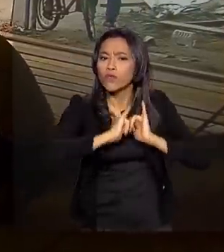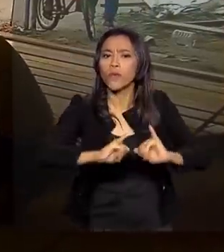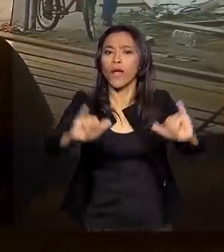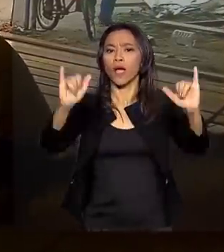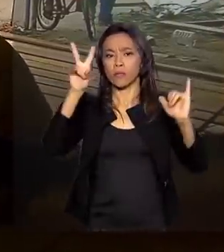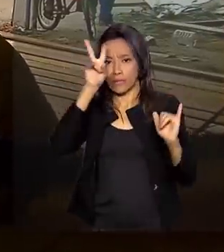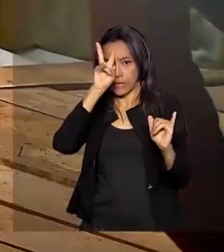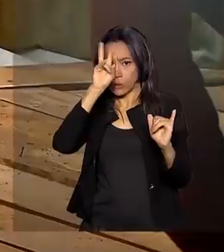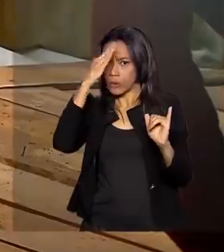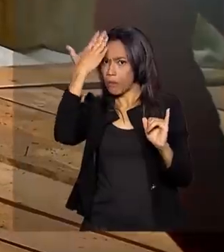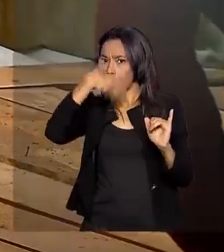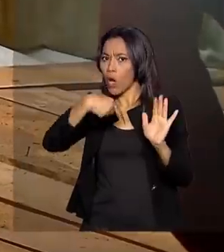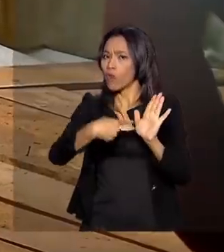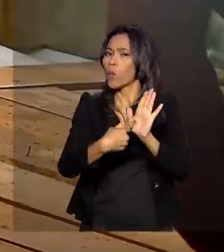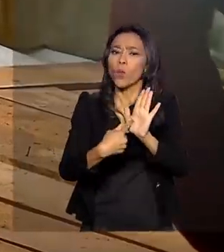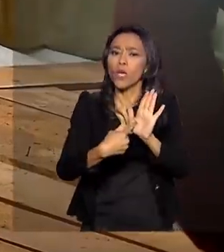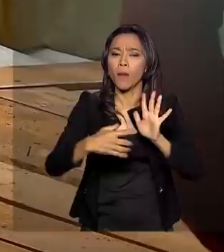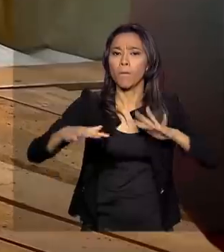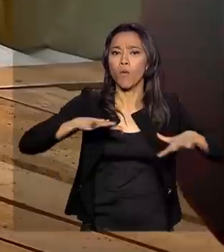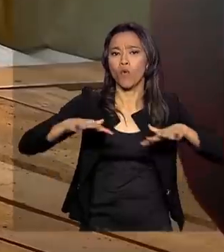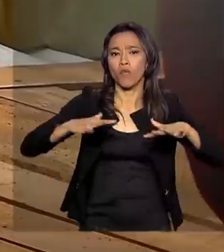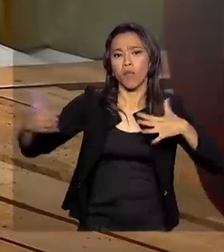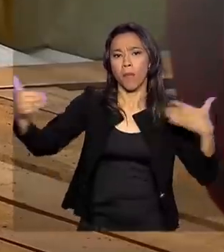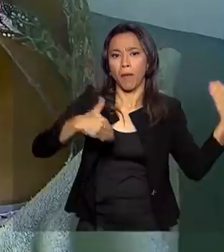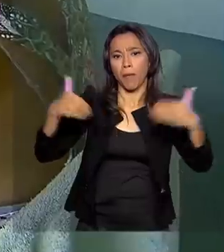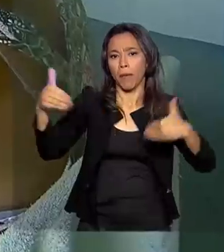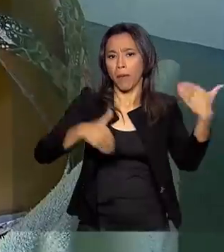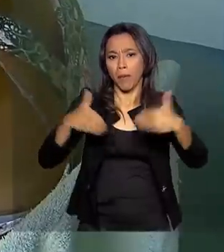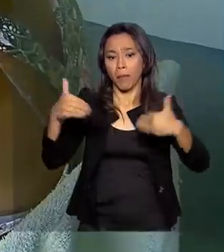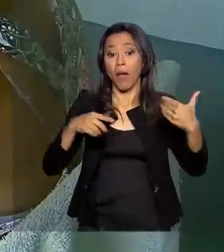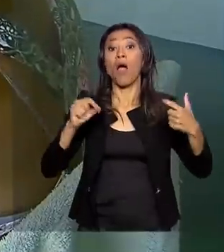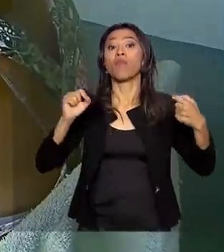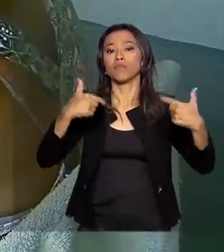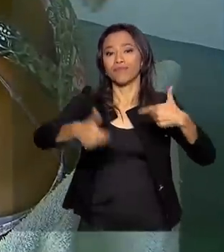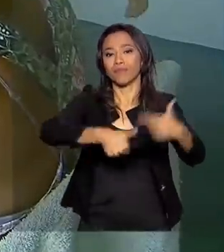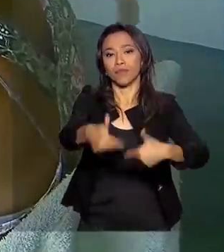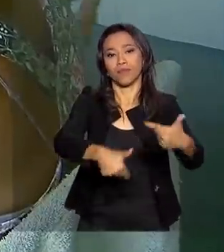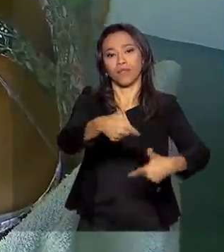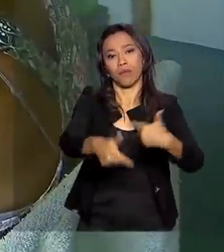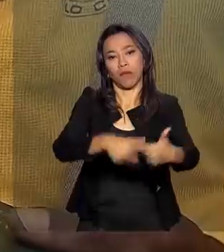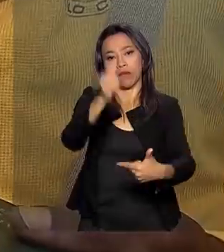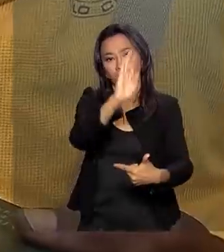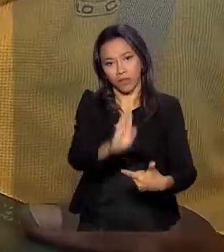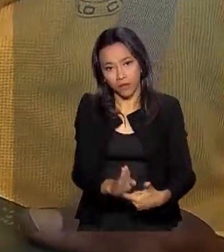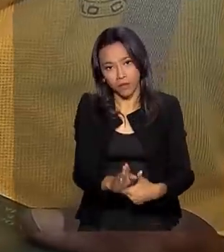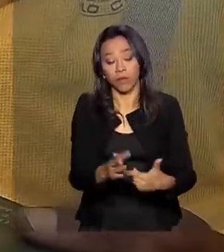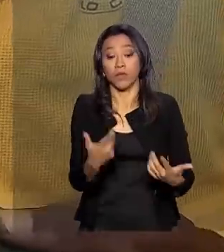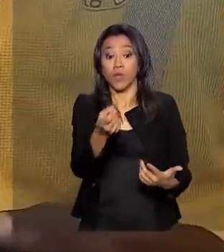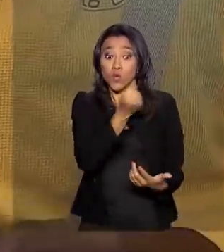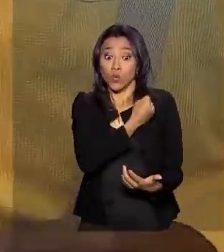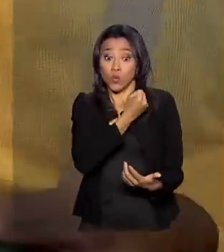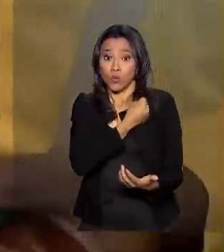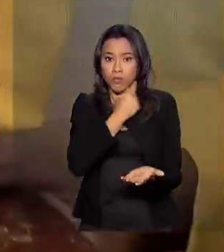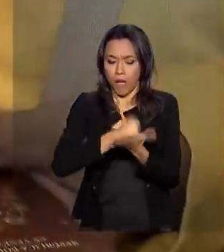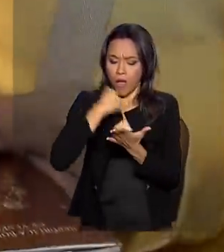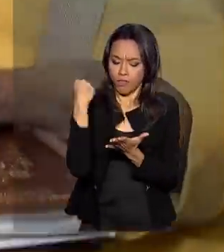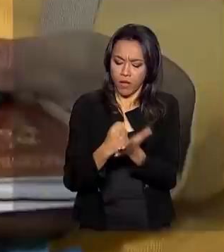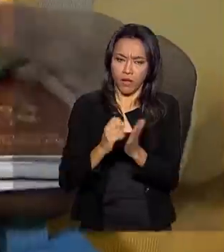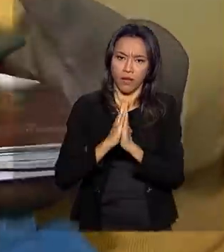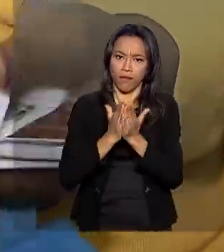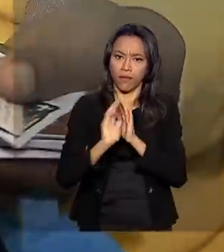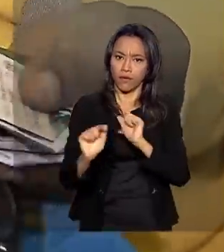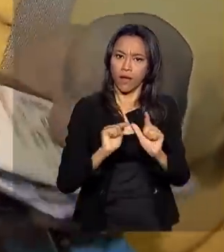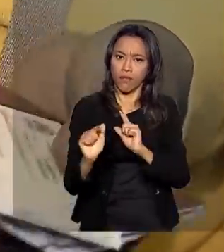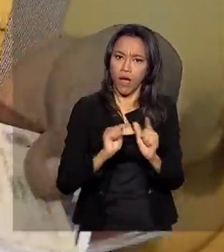-feira também mostra a movimentação desses imigrantes no mercado de trabalho brasileiro. O número de carteiras de trabalho